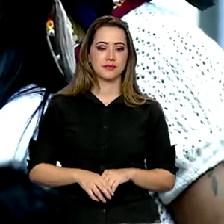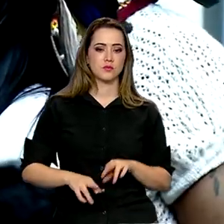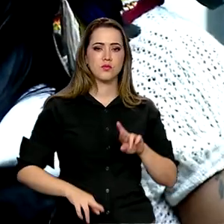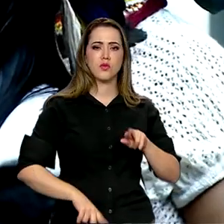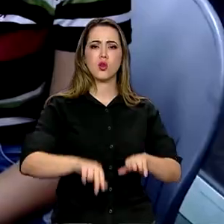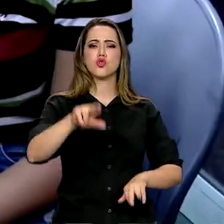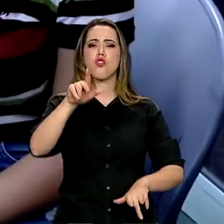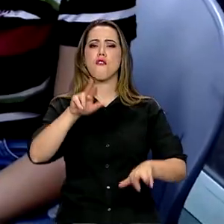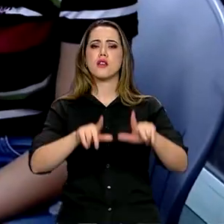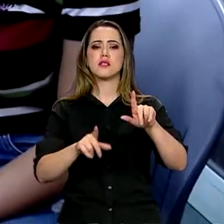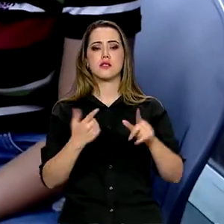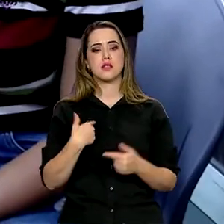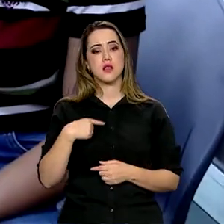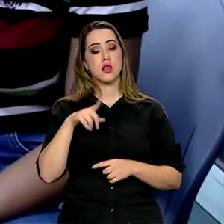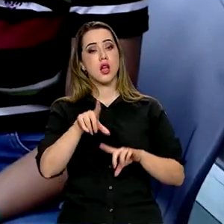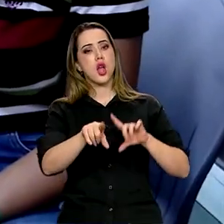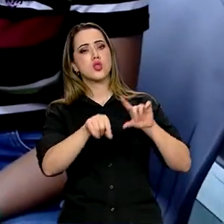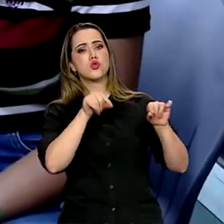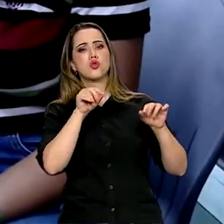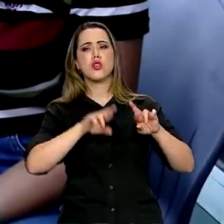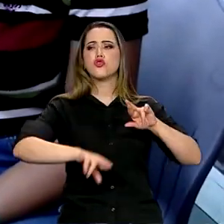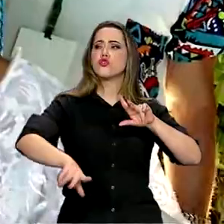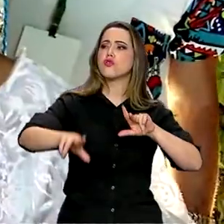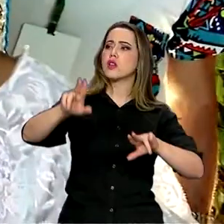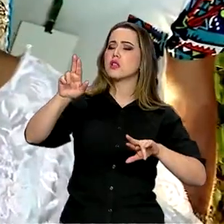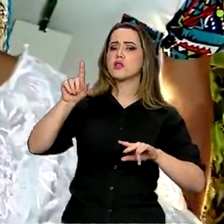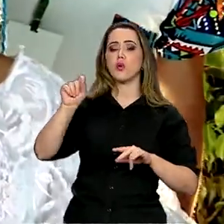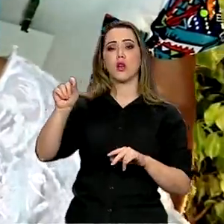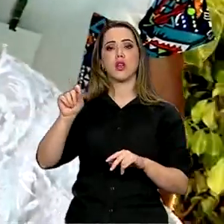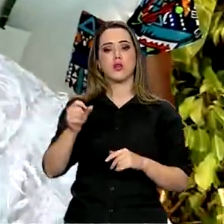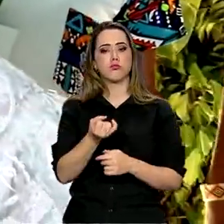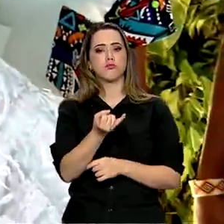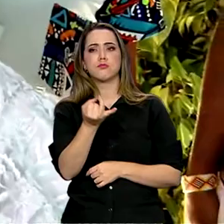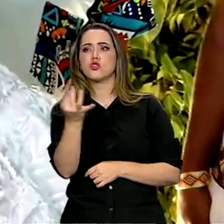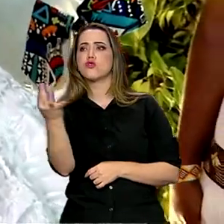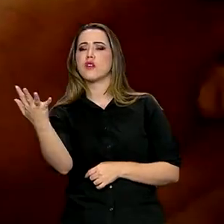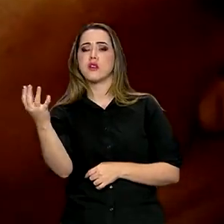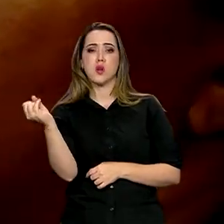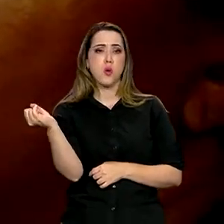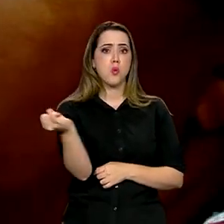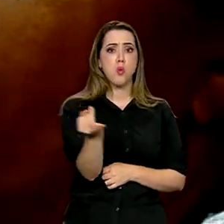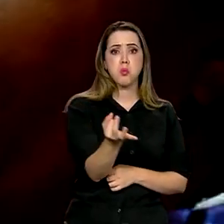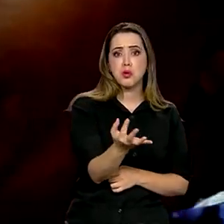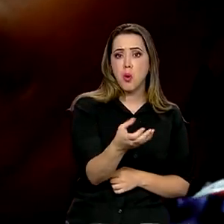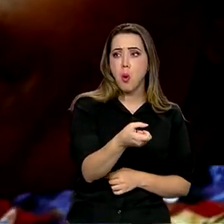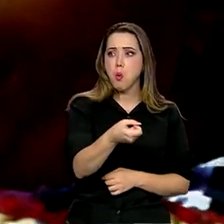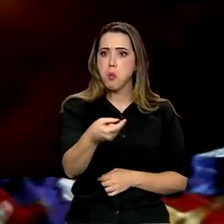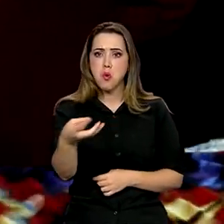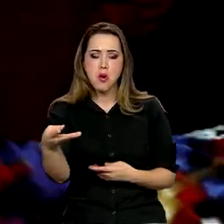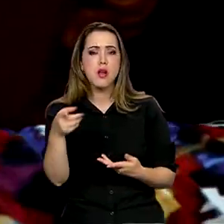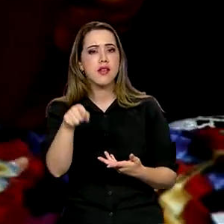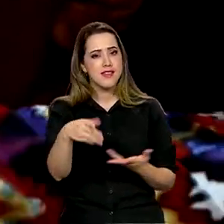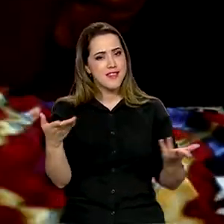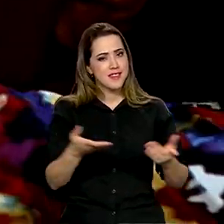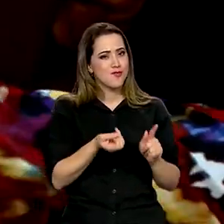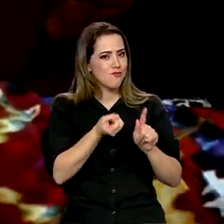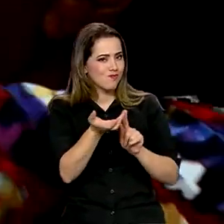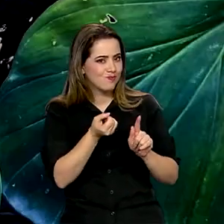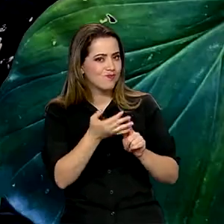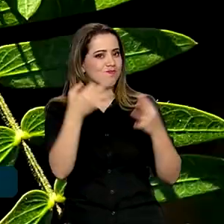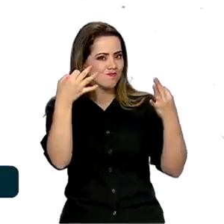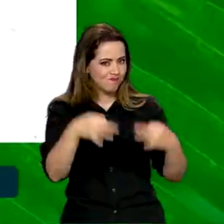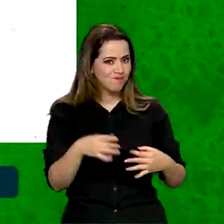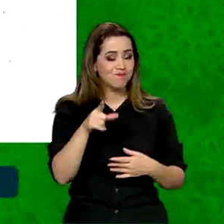Diversidade. Por definição, significa variedade, multiplicidade. E isso o canal GOV leva muito a